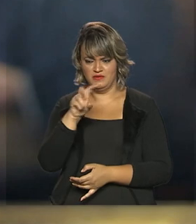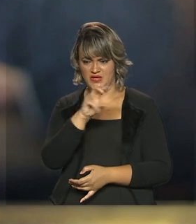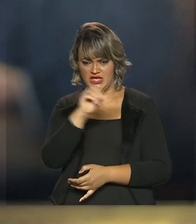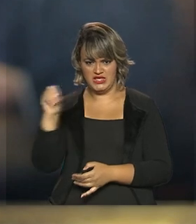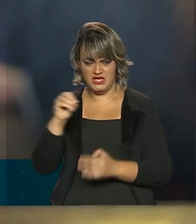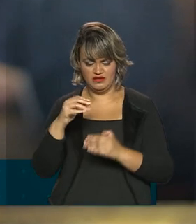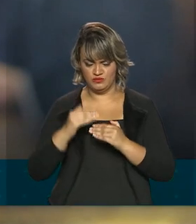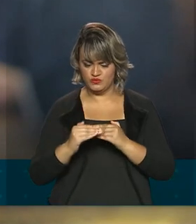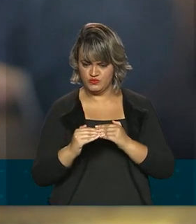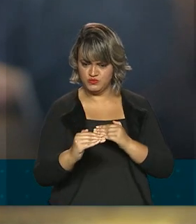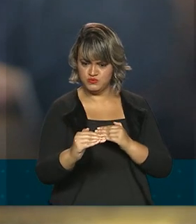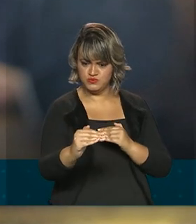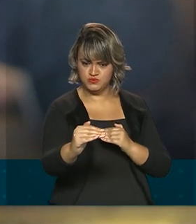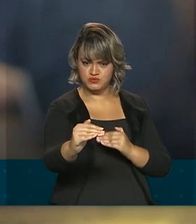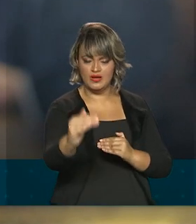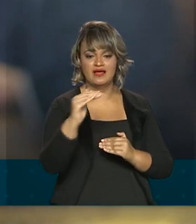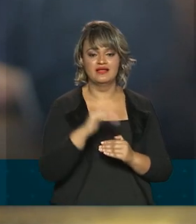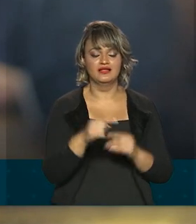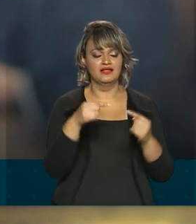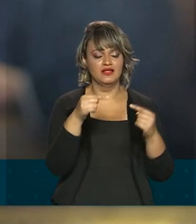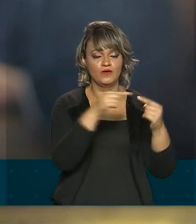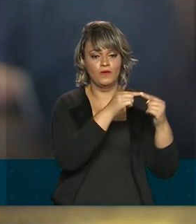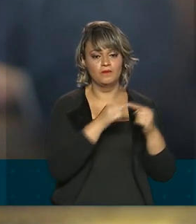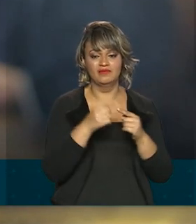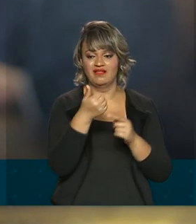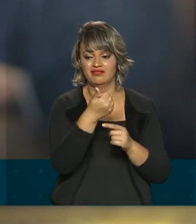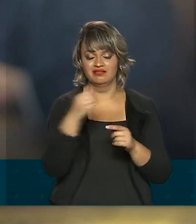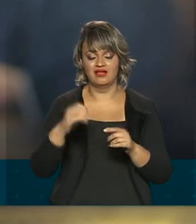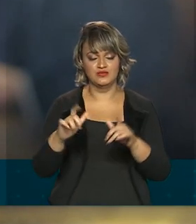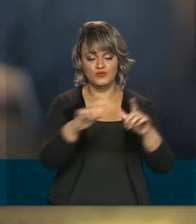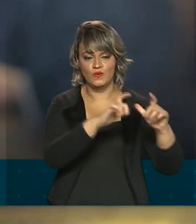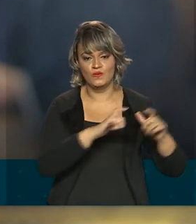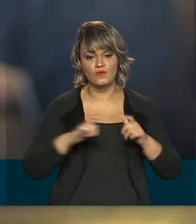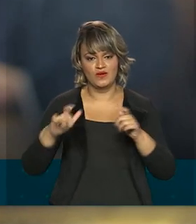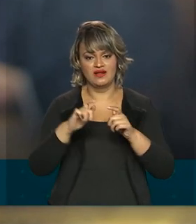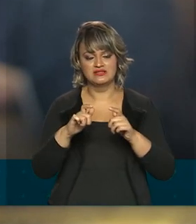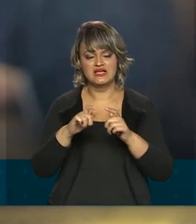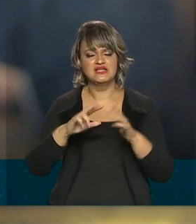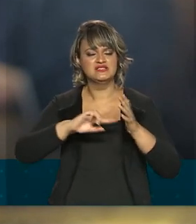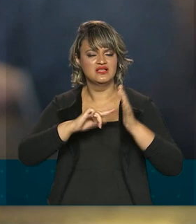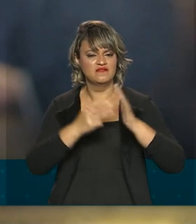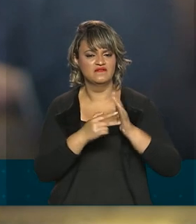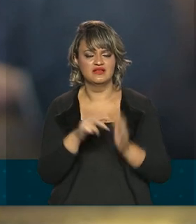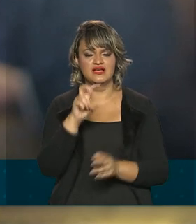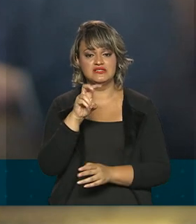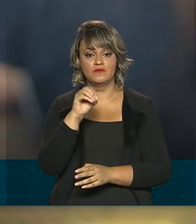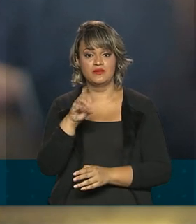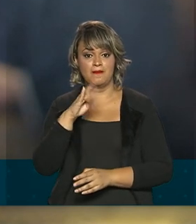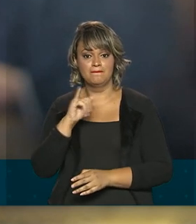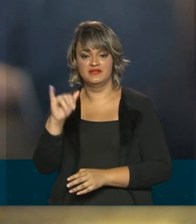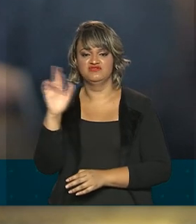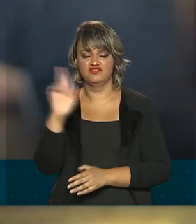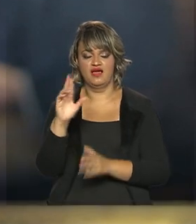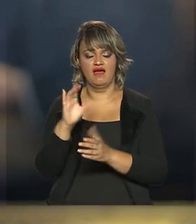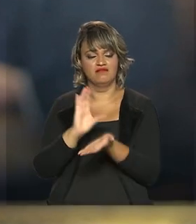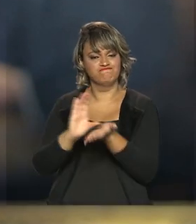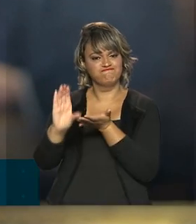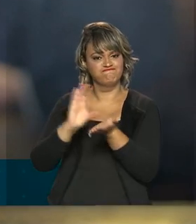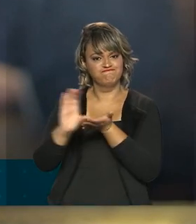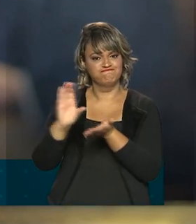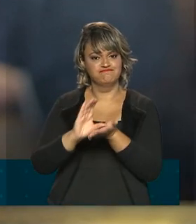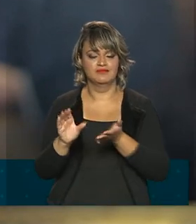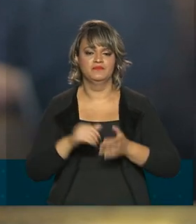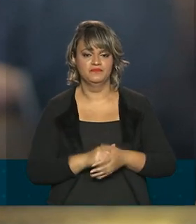novas ferrovias que vão atender 10 unidades da federação e representam 50 bilhões de investimentos.